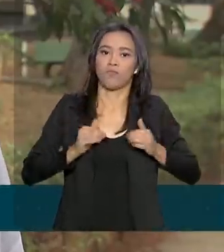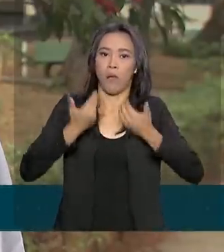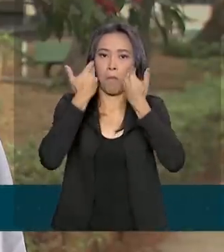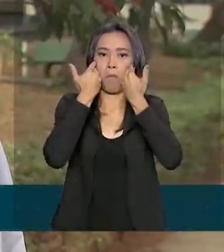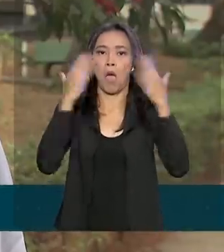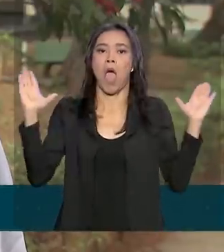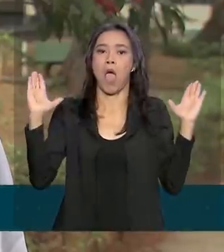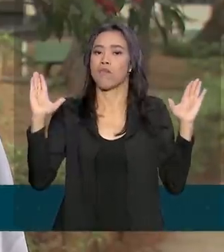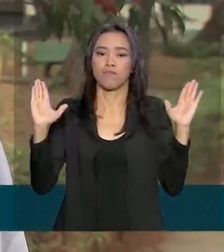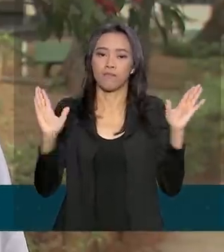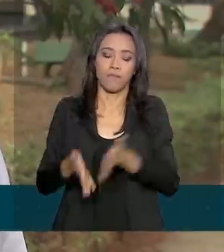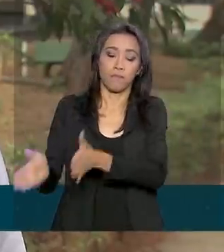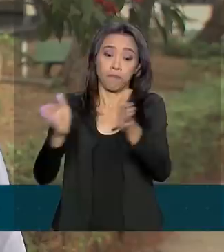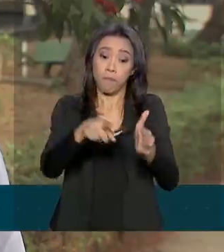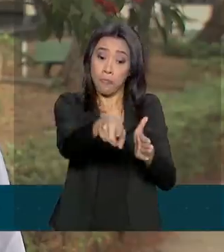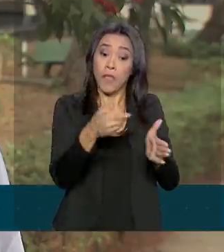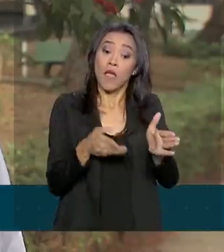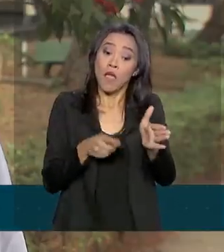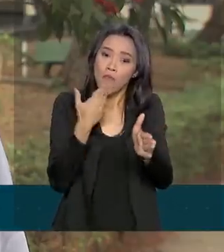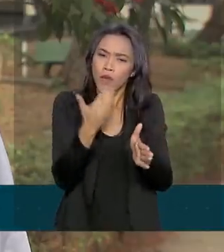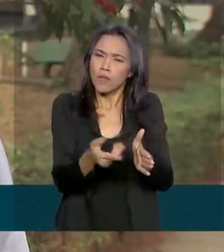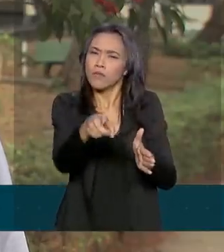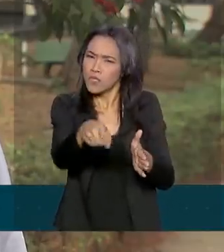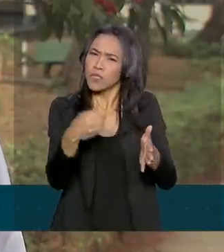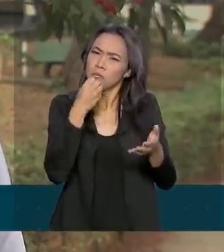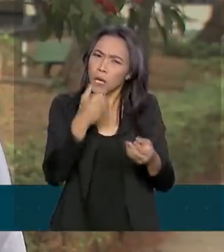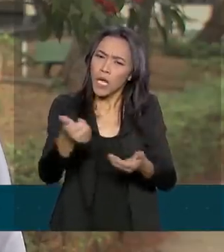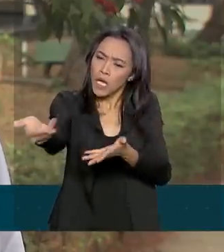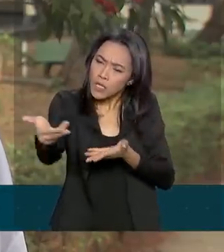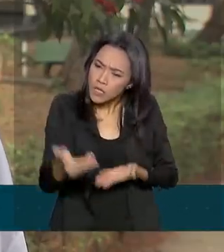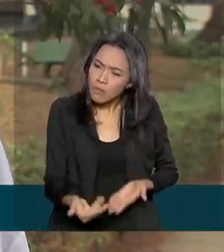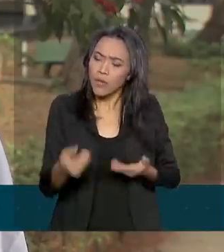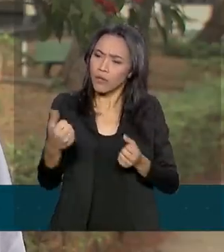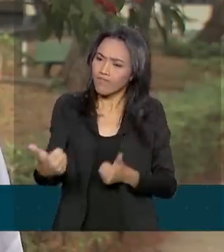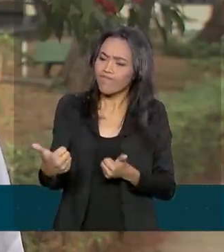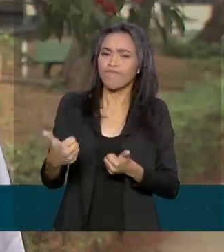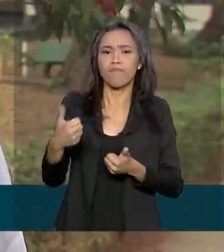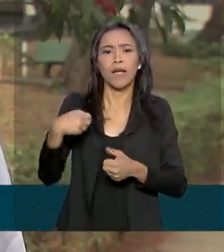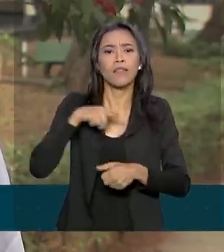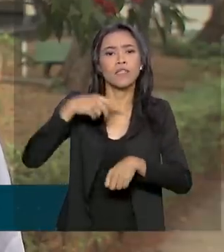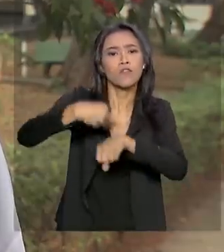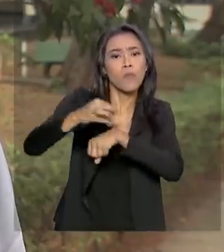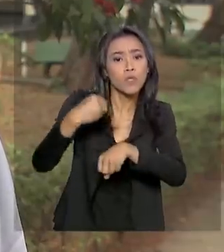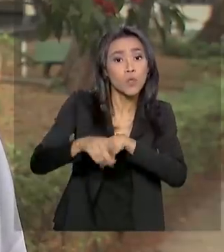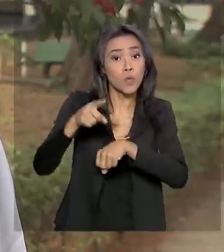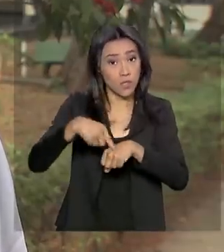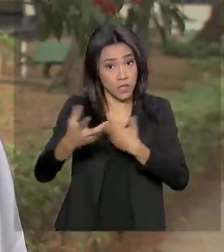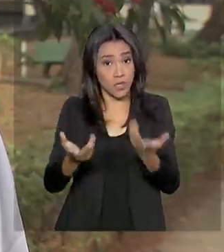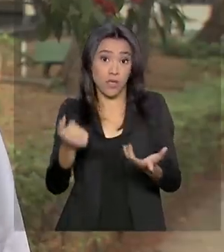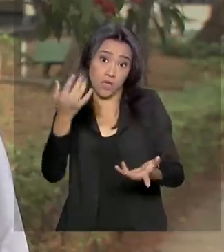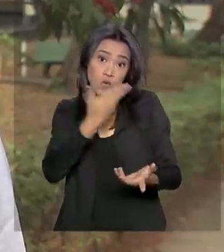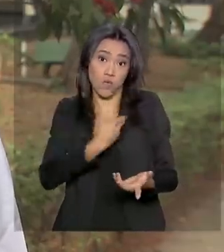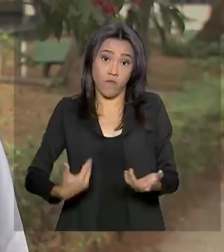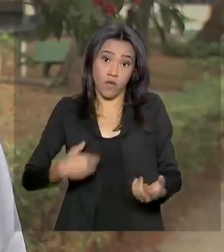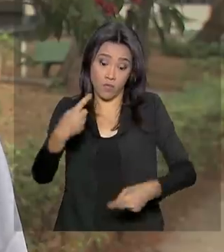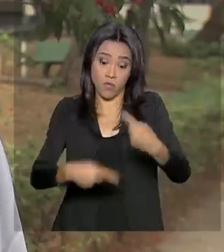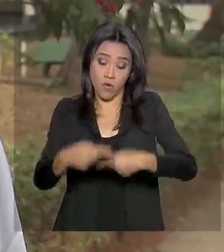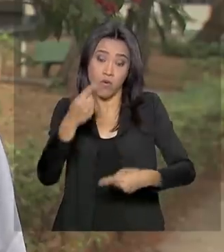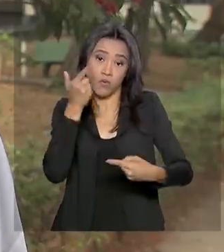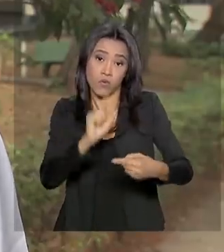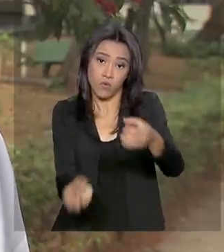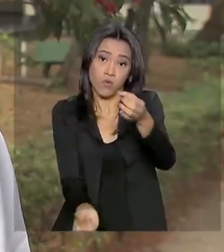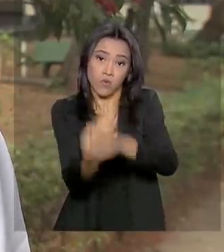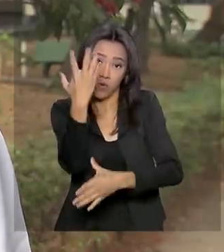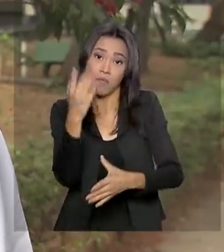recebam os nossos pesquisadores e as nossas pesquisadoras para que nós tenhamos esses dados e o Estado brasileiro possa fazer políticas, formular políticas